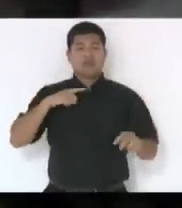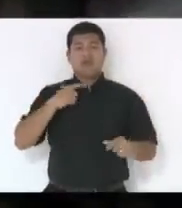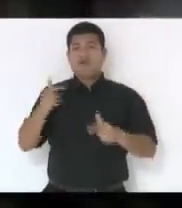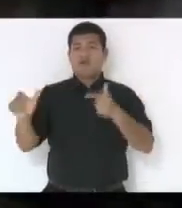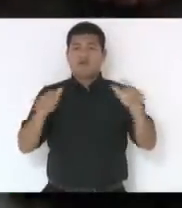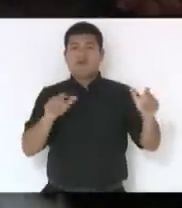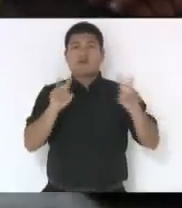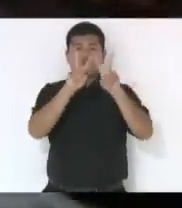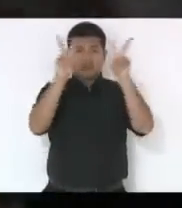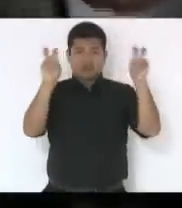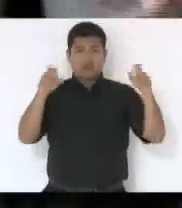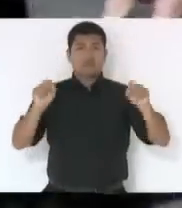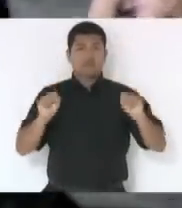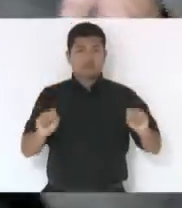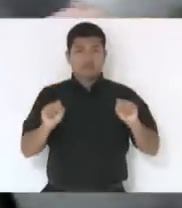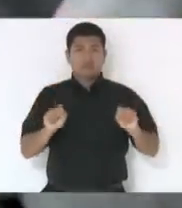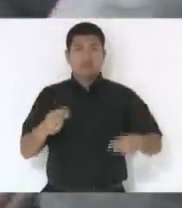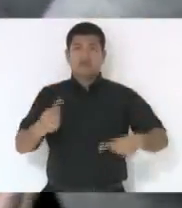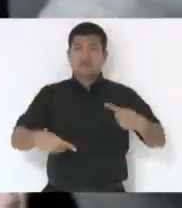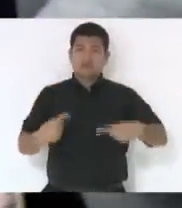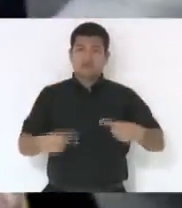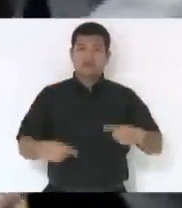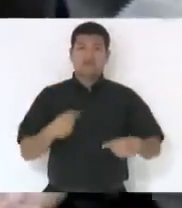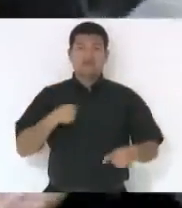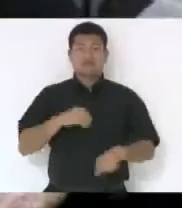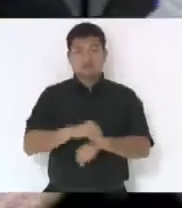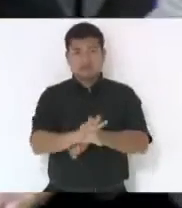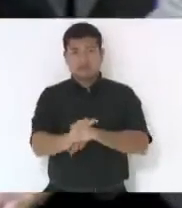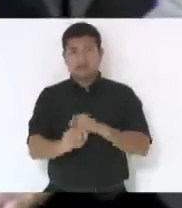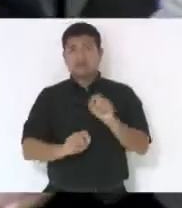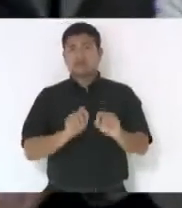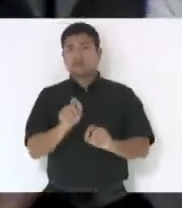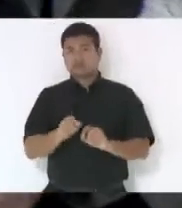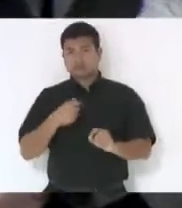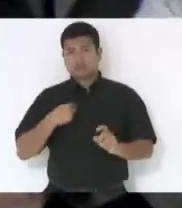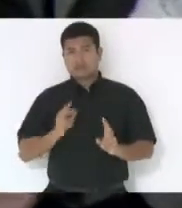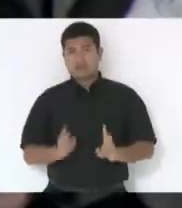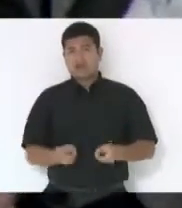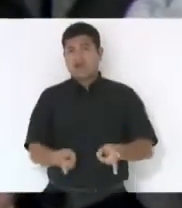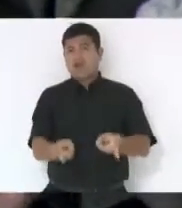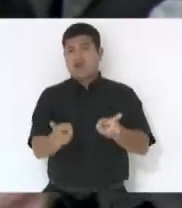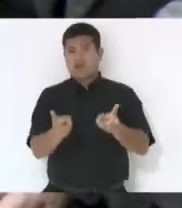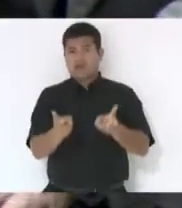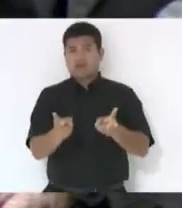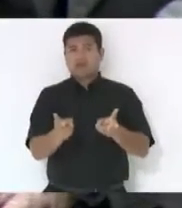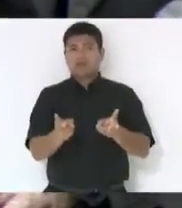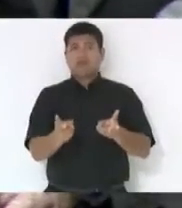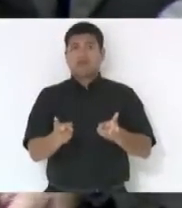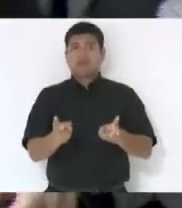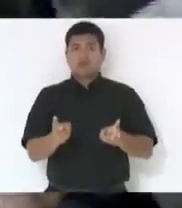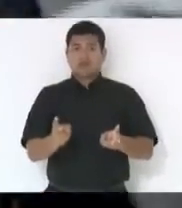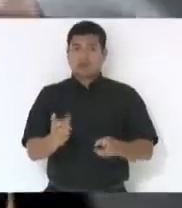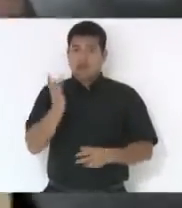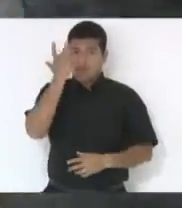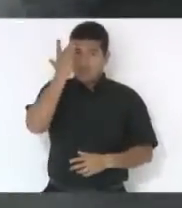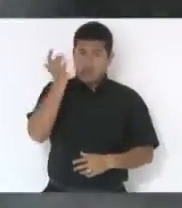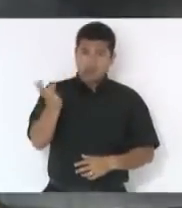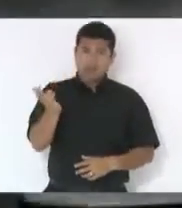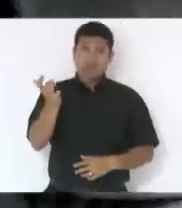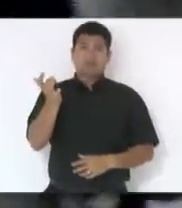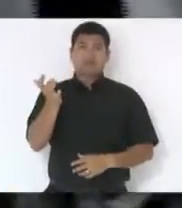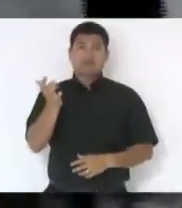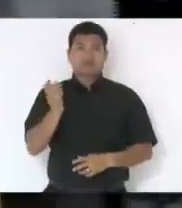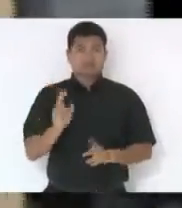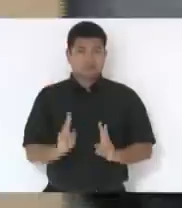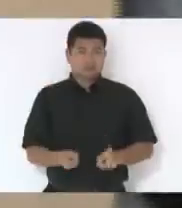deliberadas. Então, minha sugestão é nós dê sequência no dia de amanhã ou na sequência, quando